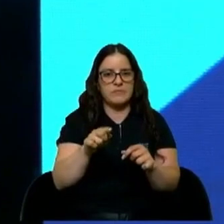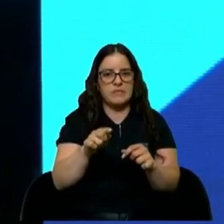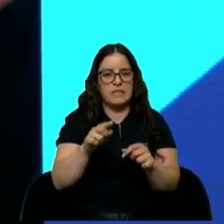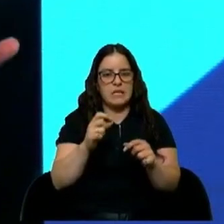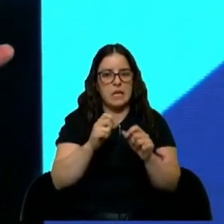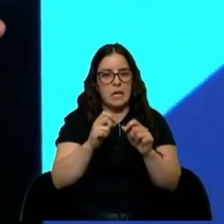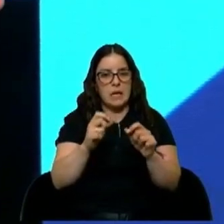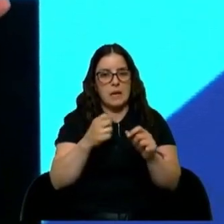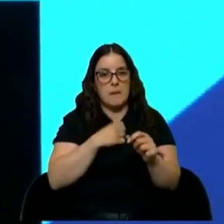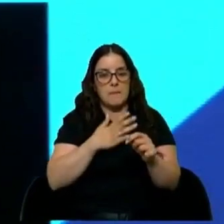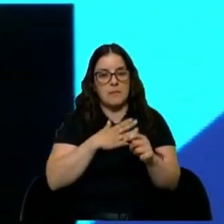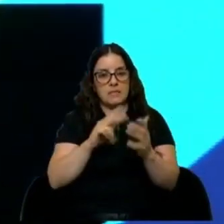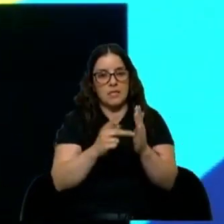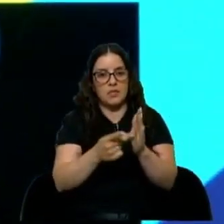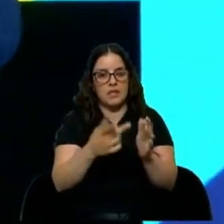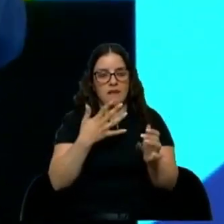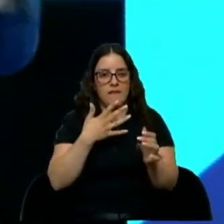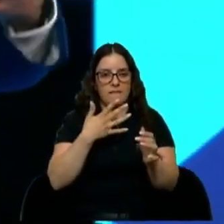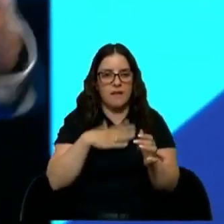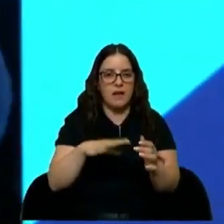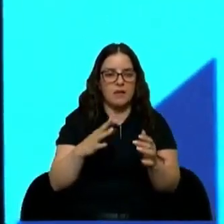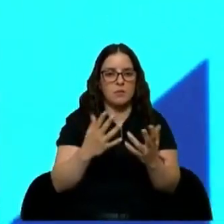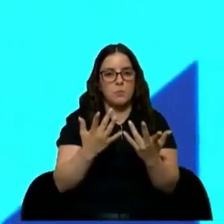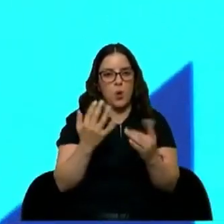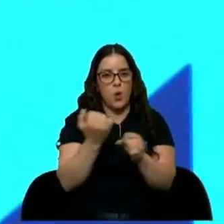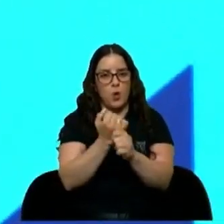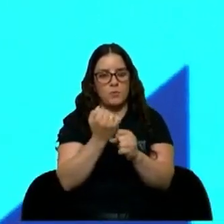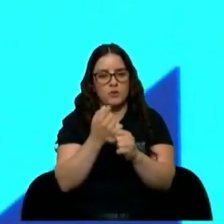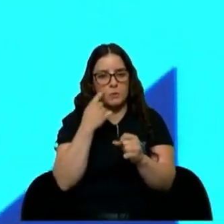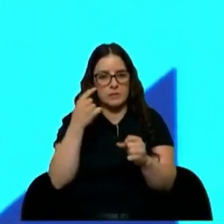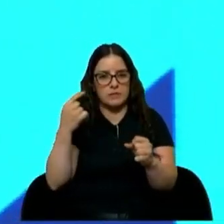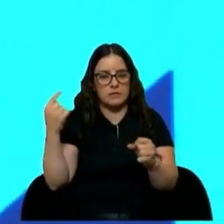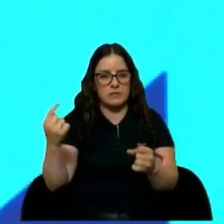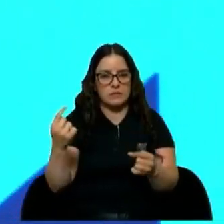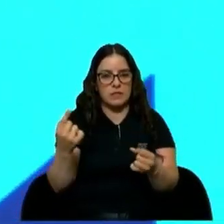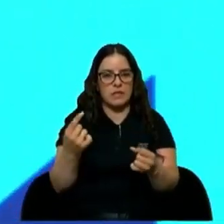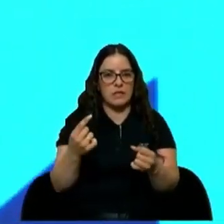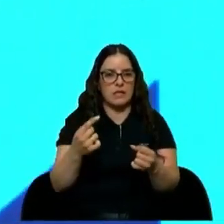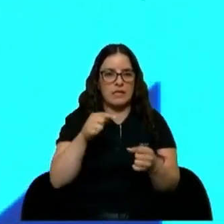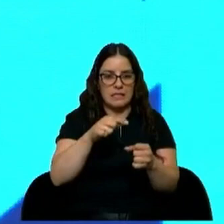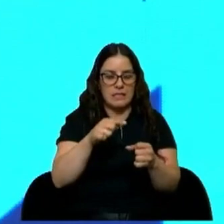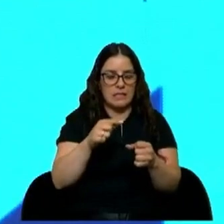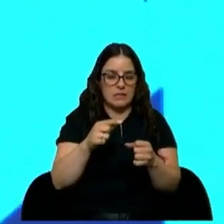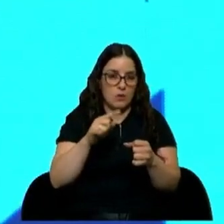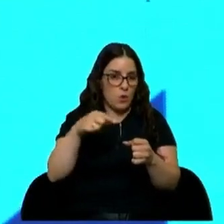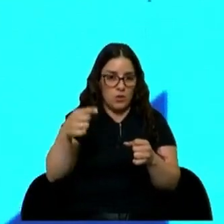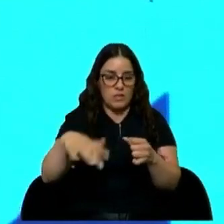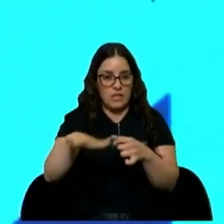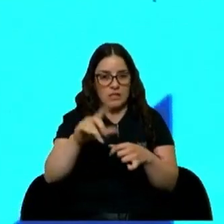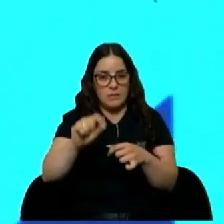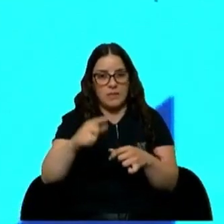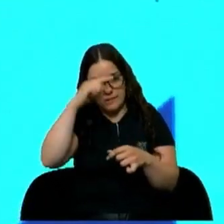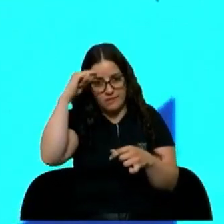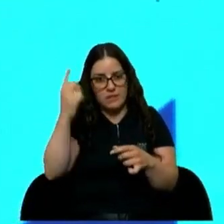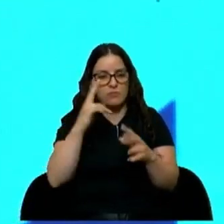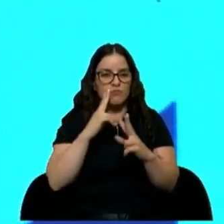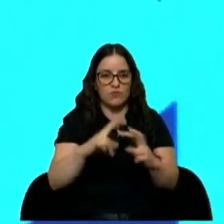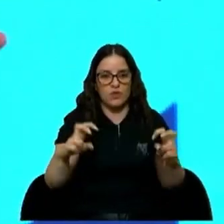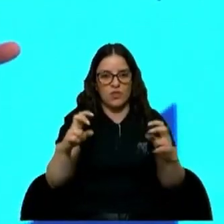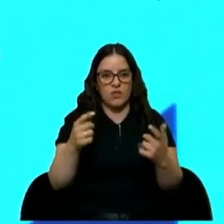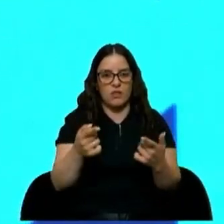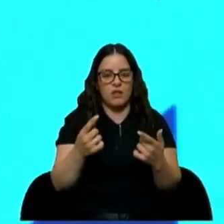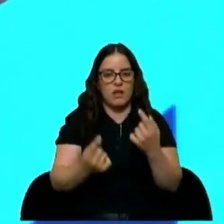procuram mão de obra especializada, e não só estas empresas, noutros ramos, e é difícil encontrar. Por outro lado, há pessoas que estão